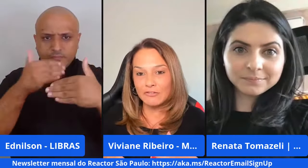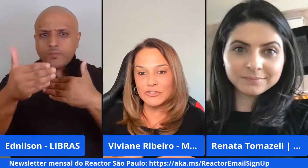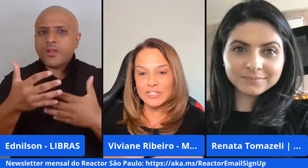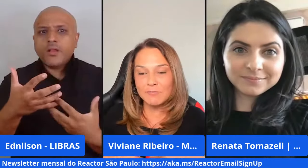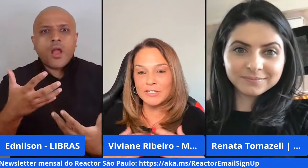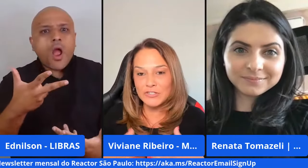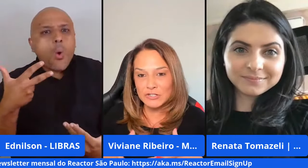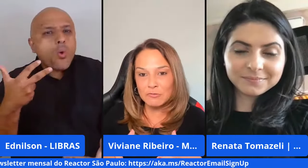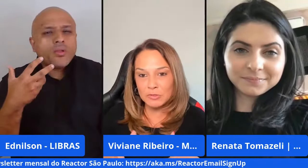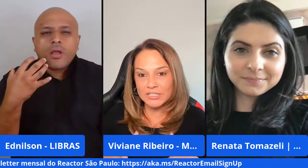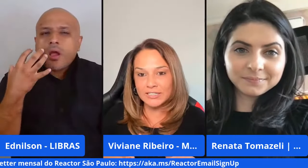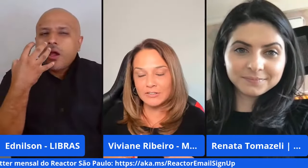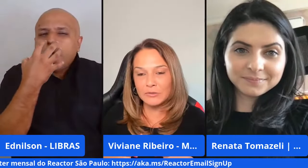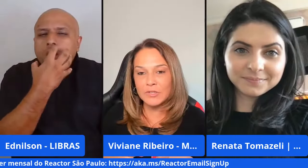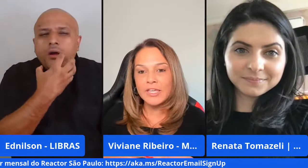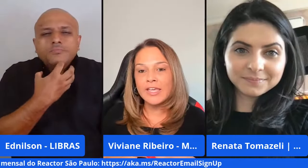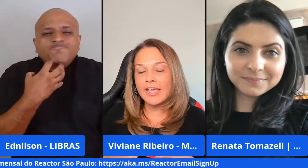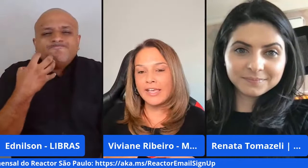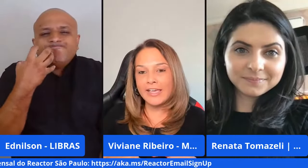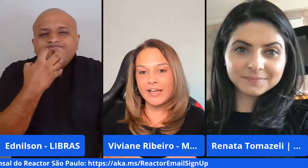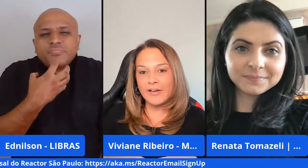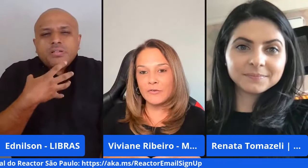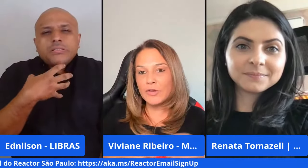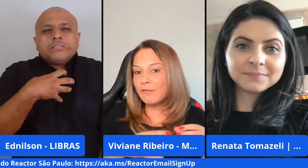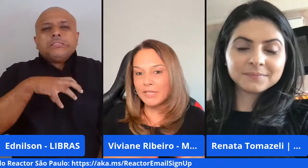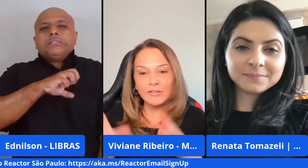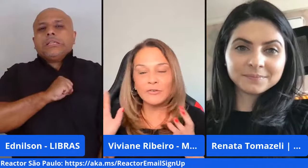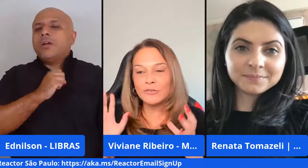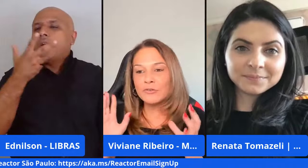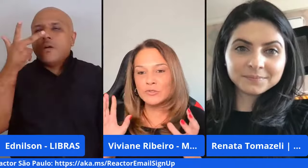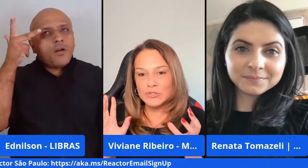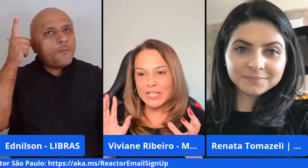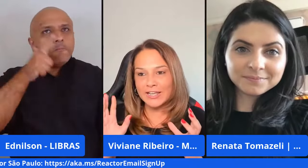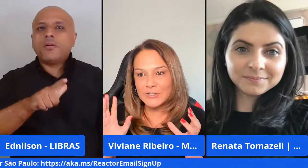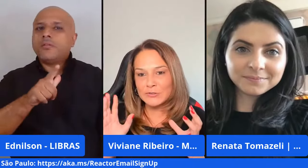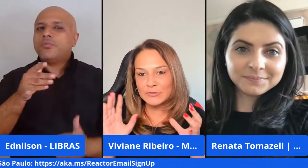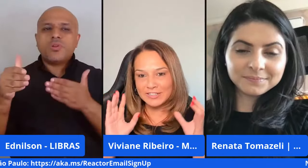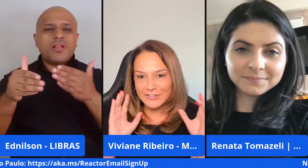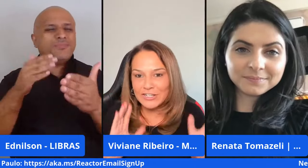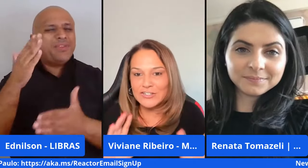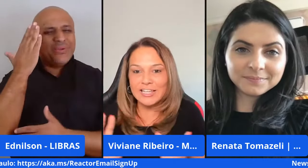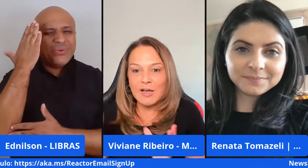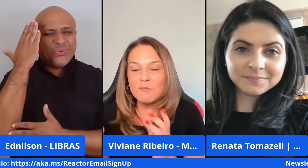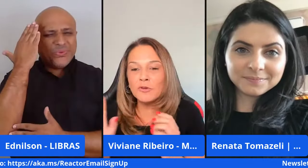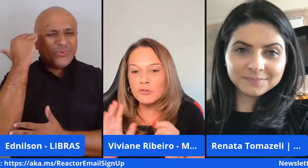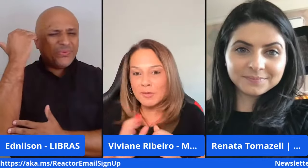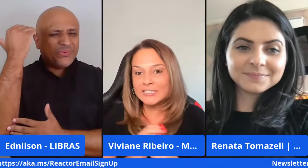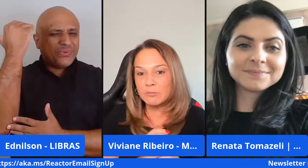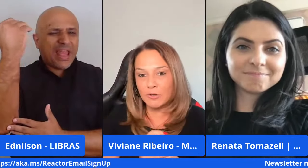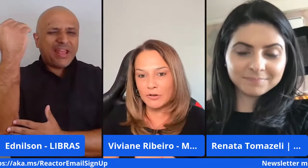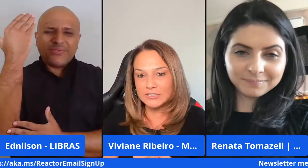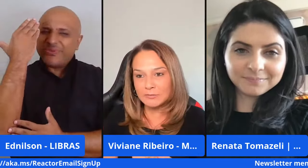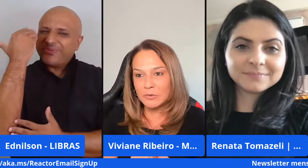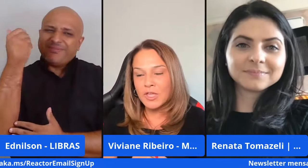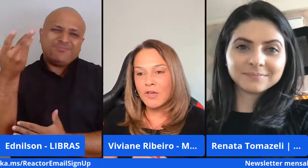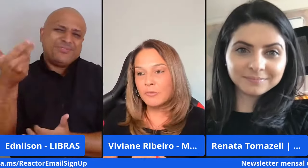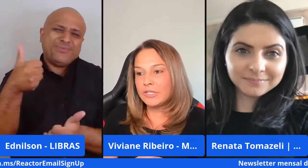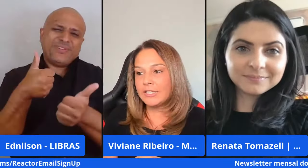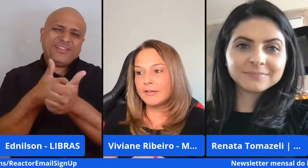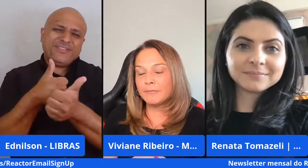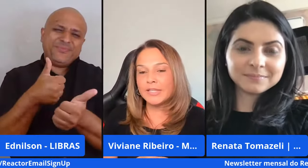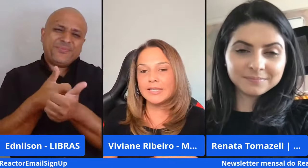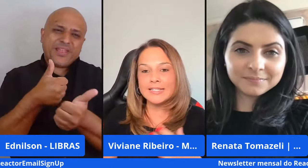apaixonado você tem paixão por aquilo o caminho do sucesso já está muito mais próximo